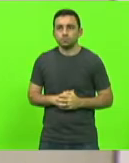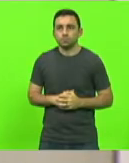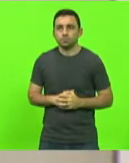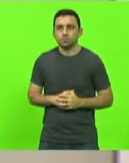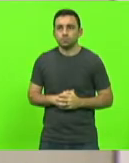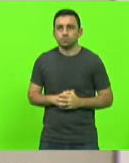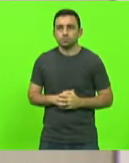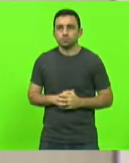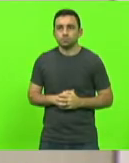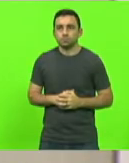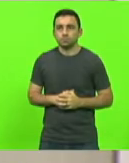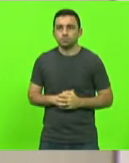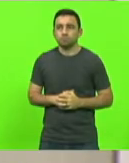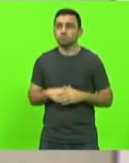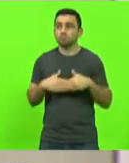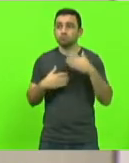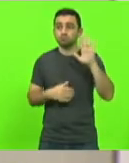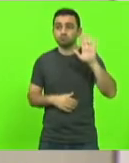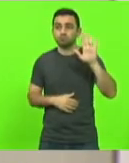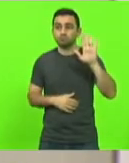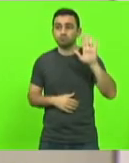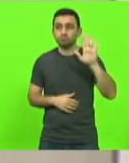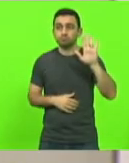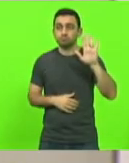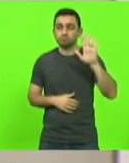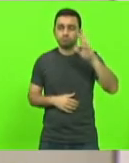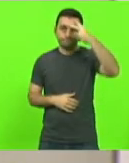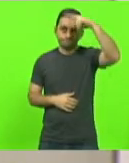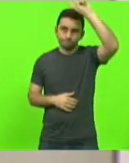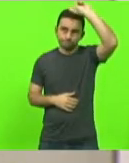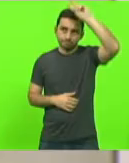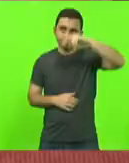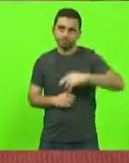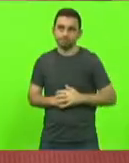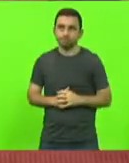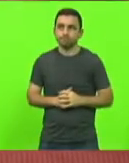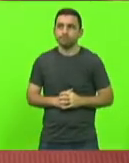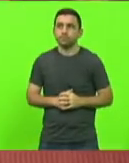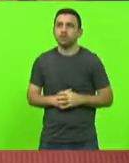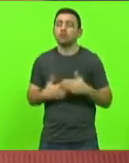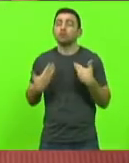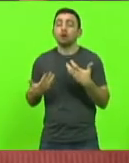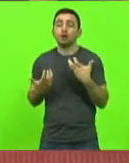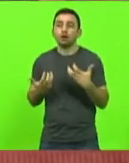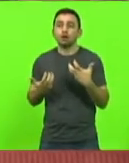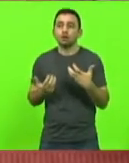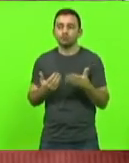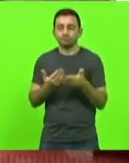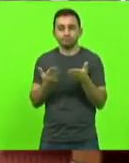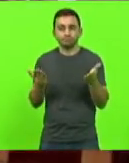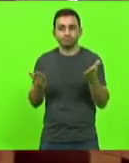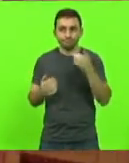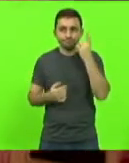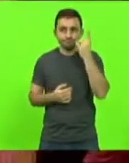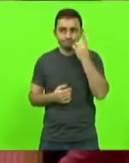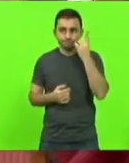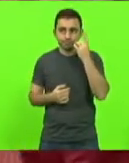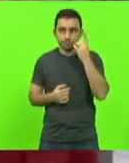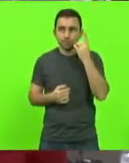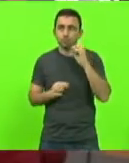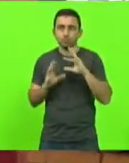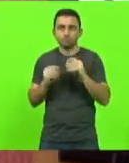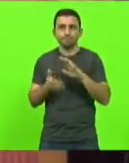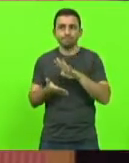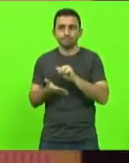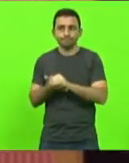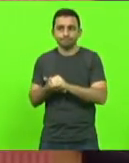Pela ordem, senhor presidente. Pela ordem, deputado doutor Vicente Caro Prezo. Gostaria, senhor presidente, senhores e senhores deputados, de registrar